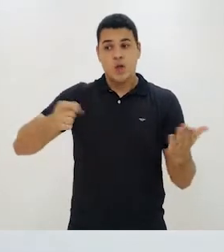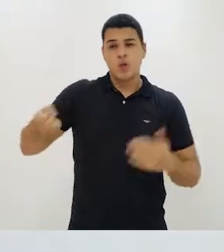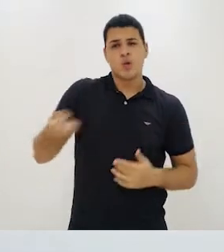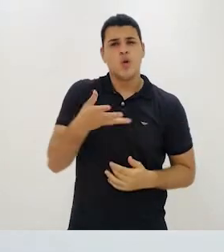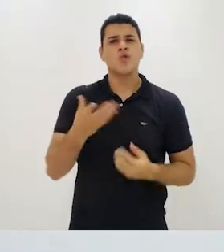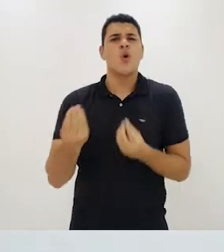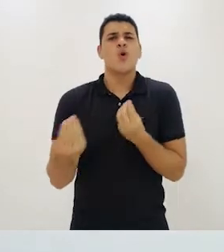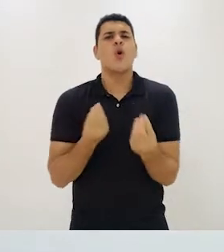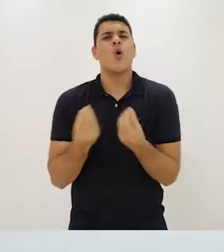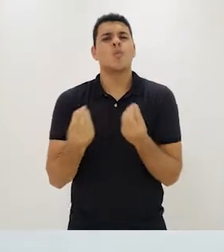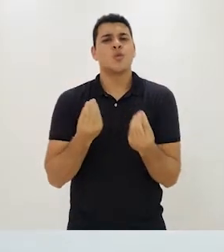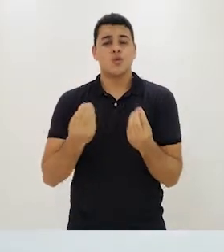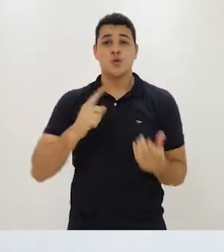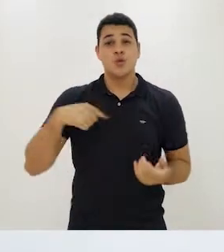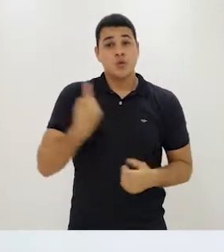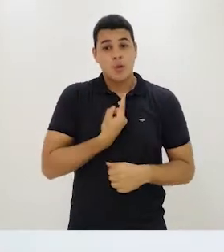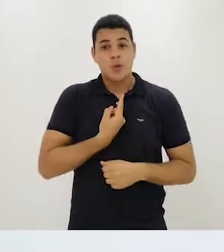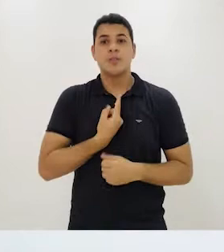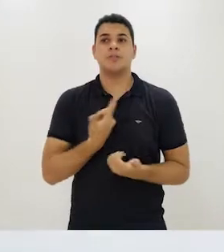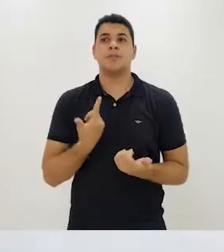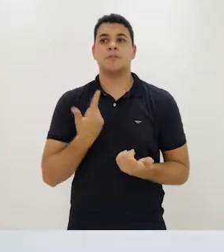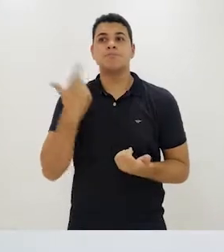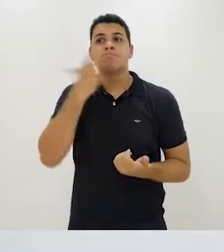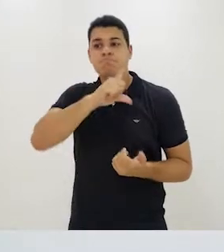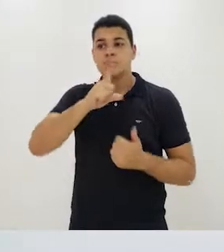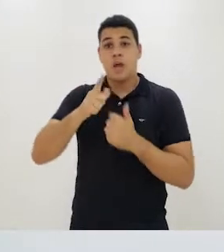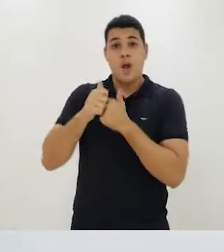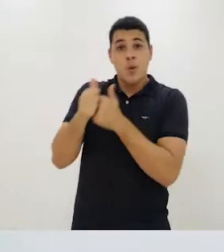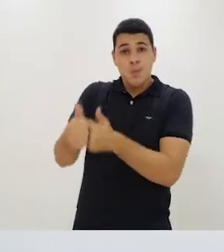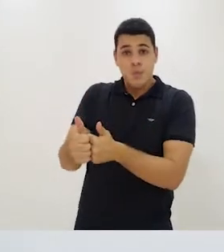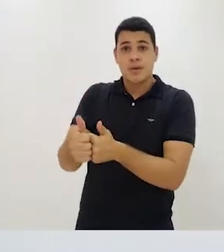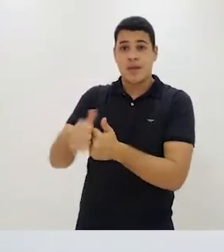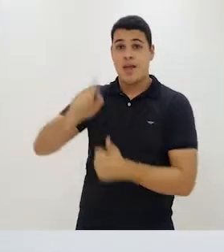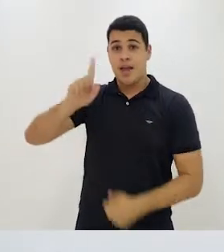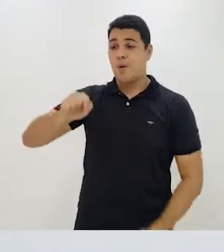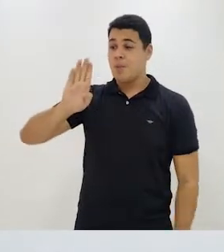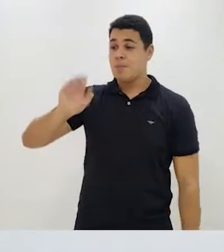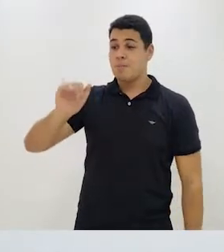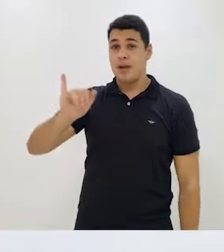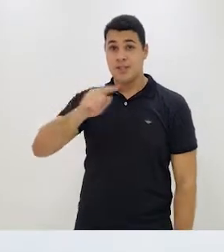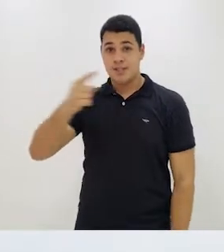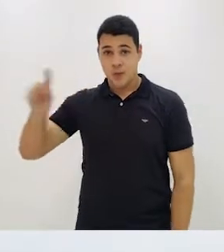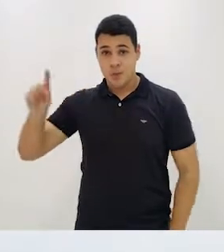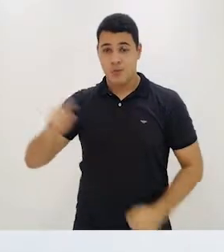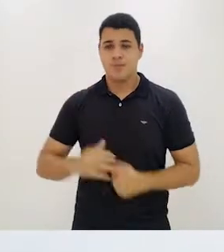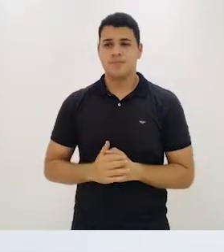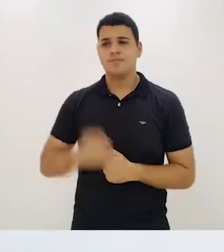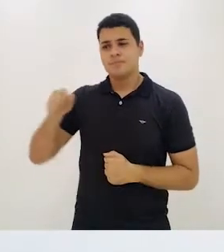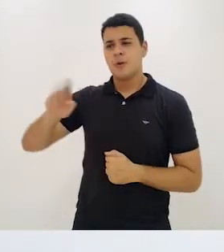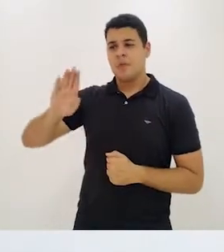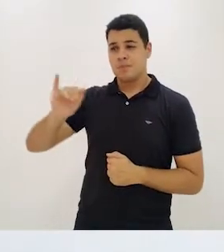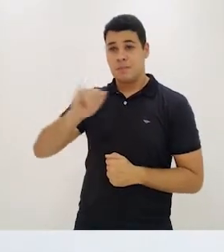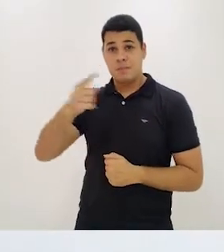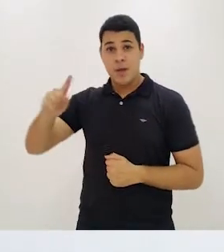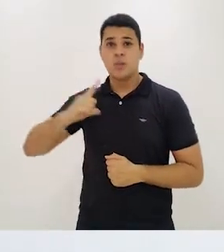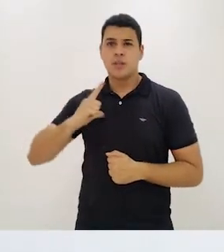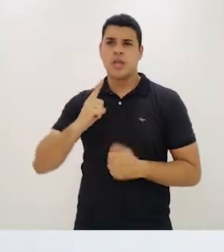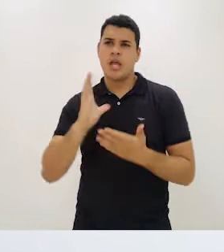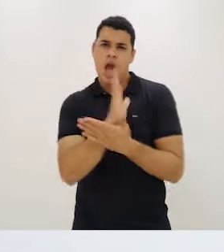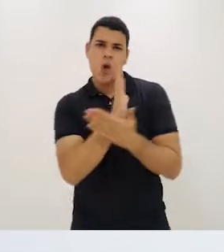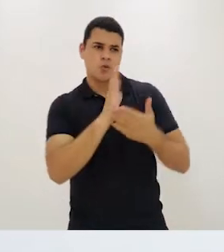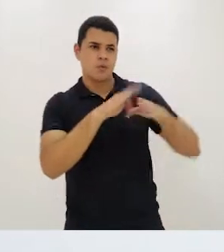uma coisa nova, que é como a gente acompanha um baião. O baião tem alguns